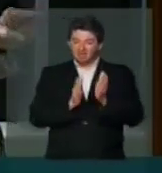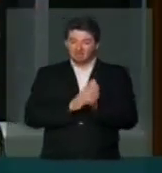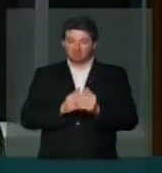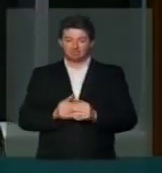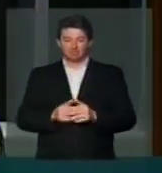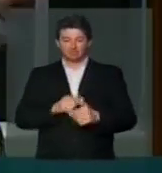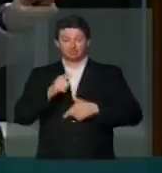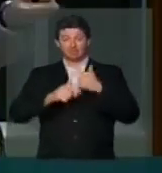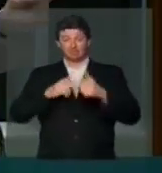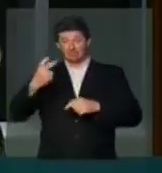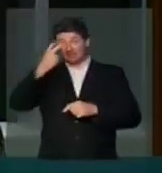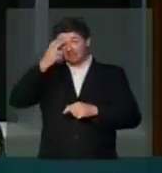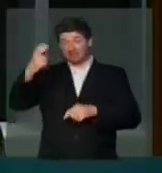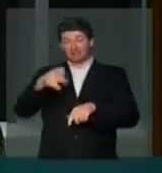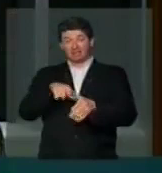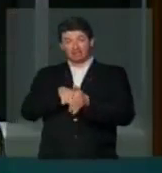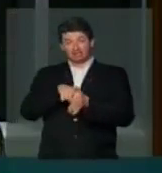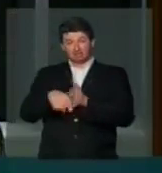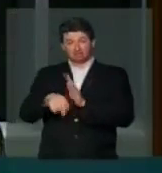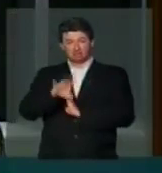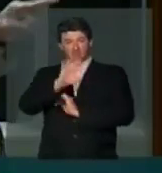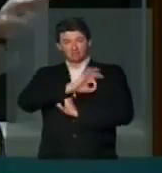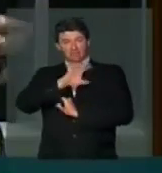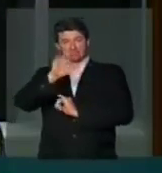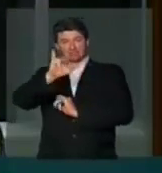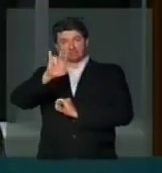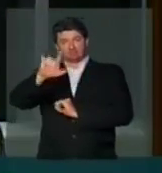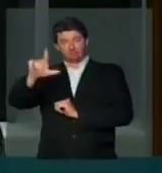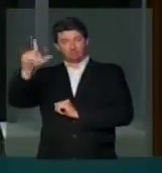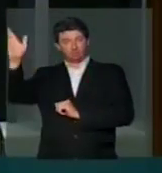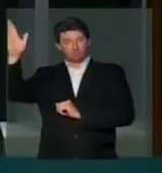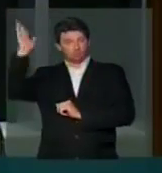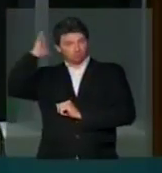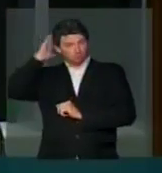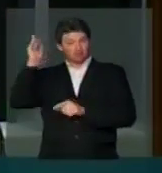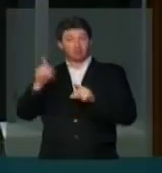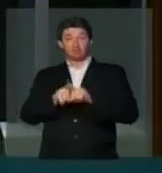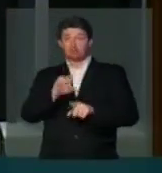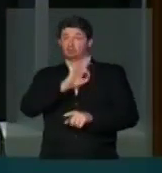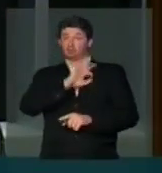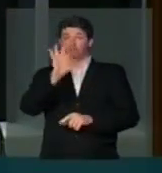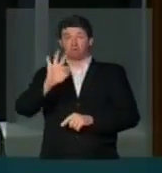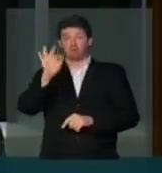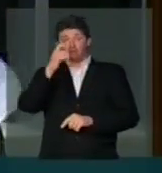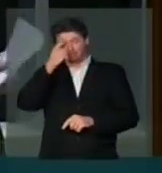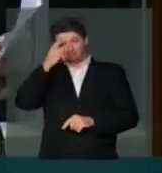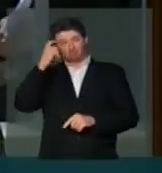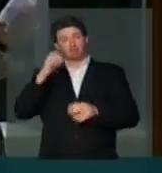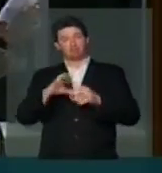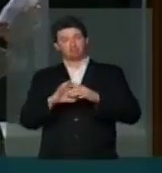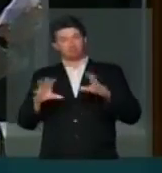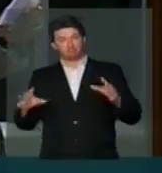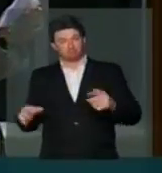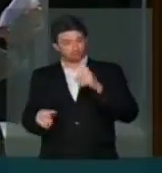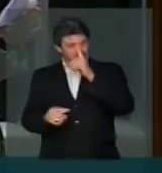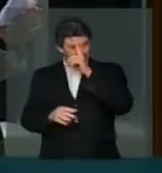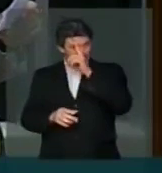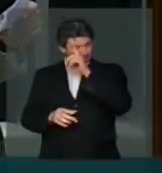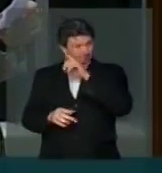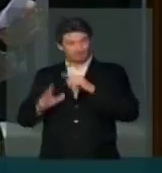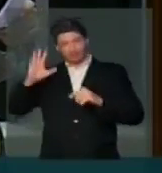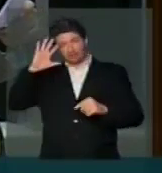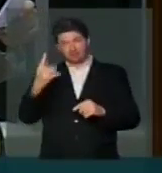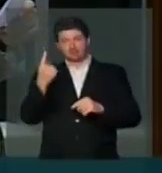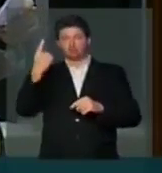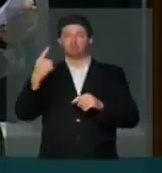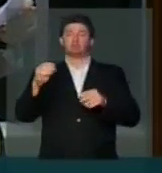de inteligência da Polícia Civil do Pará e da Polícia Federal, que viabilizaram uma decisão